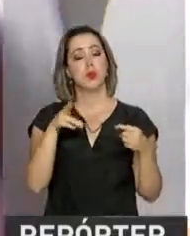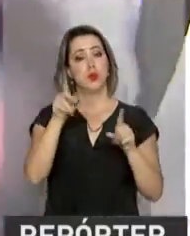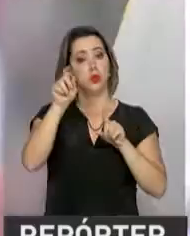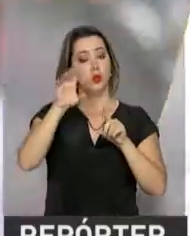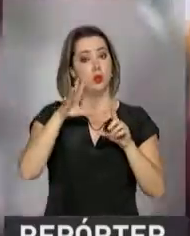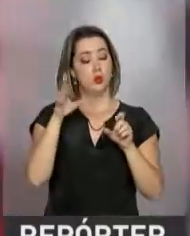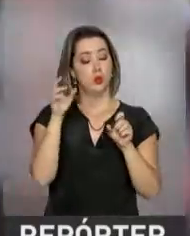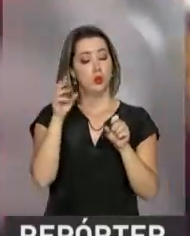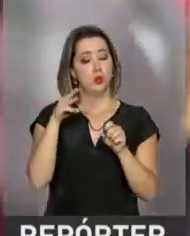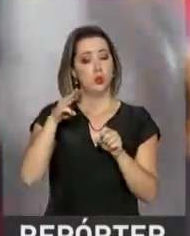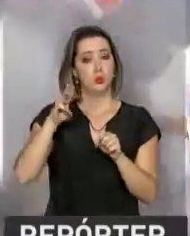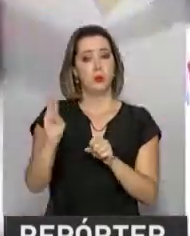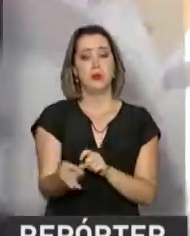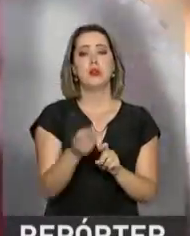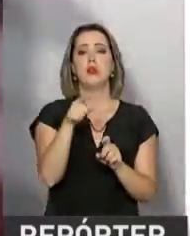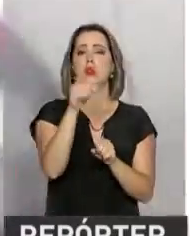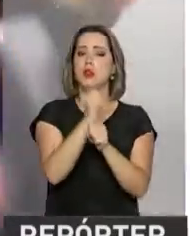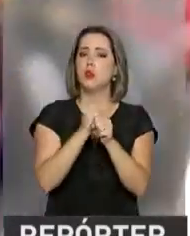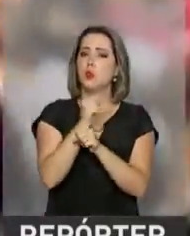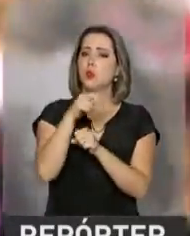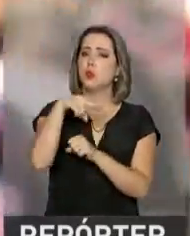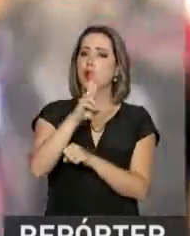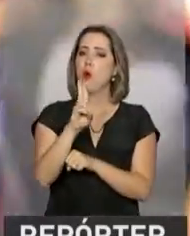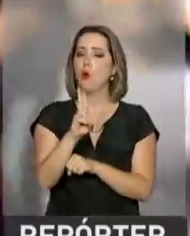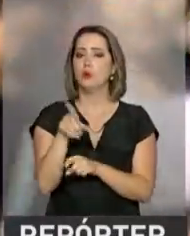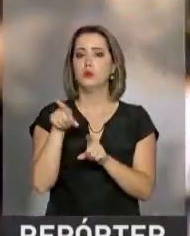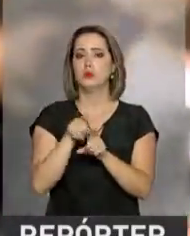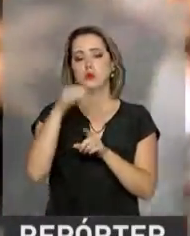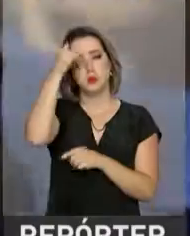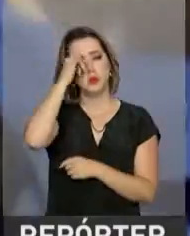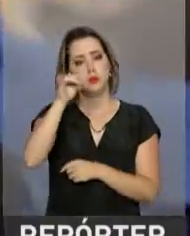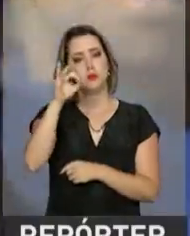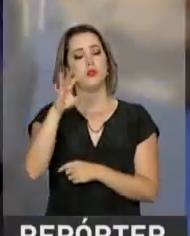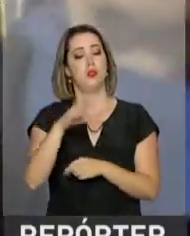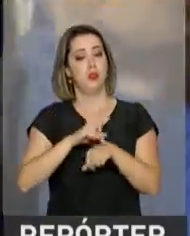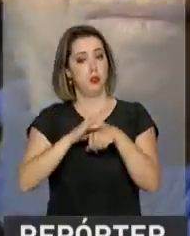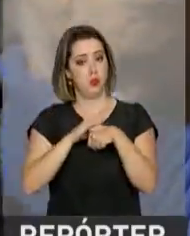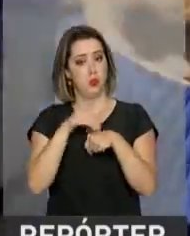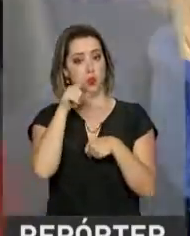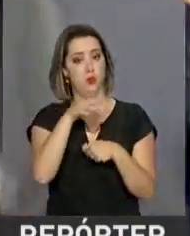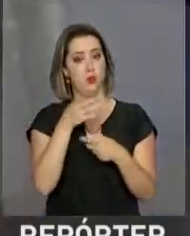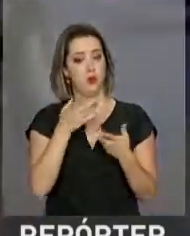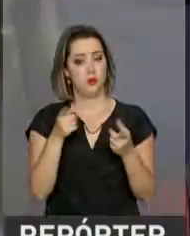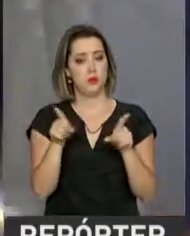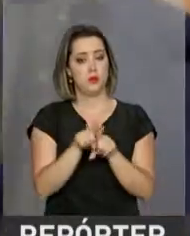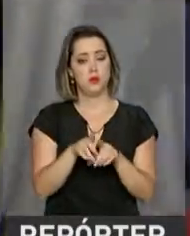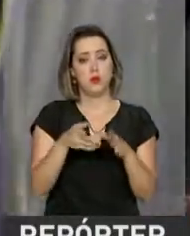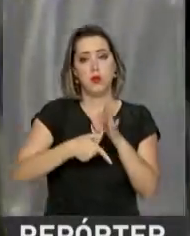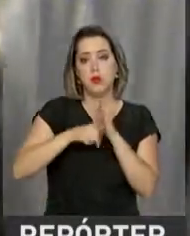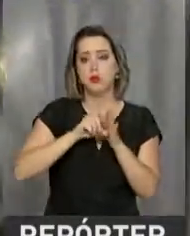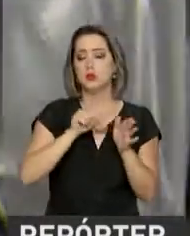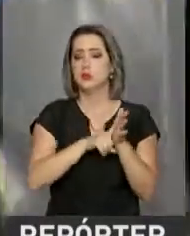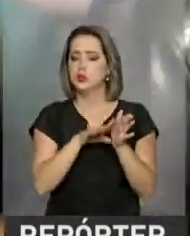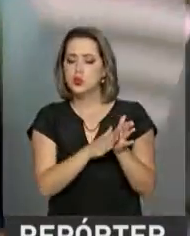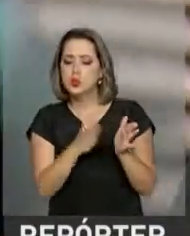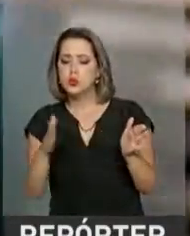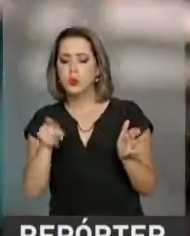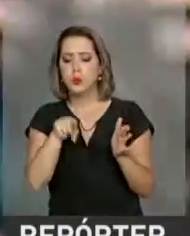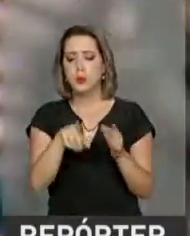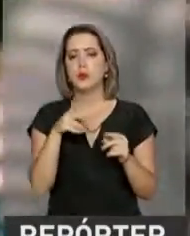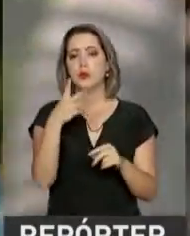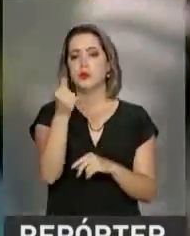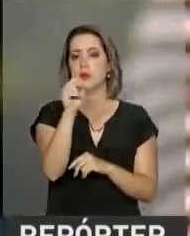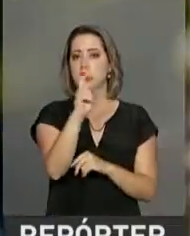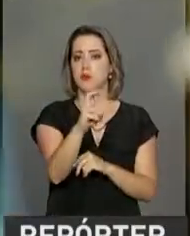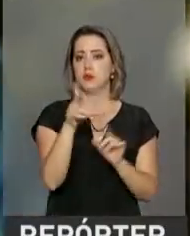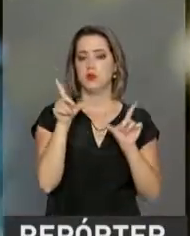estabelecidas pela ONU de combate à tuberculose antes do prazo previsto. E em 2015, aderiu ao compromisso de